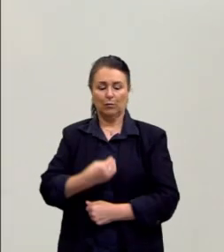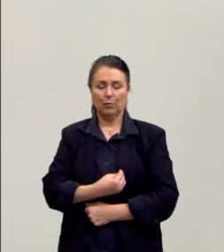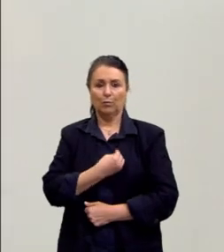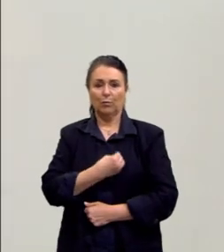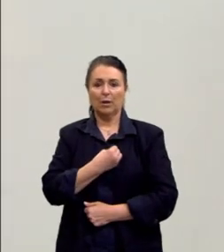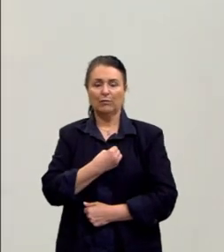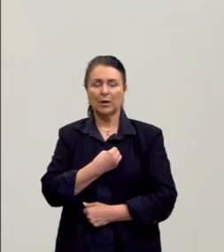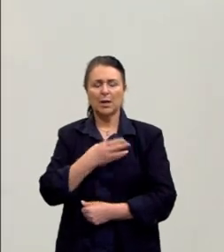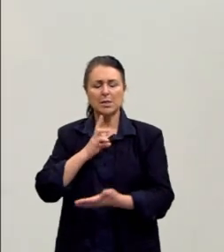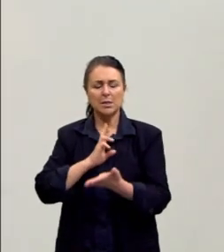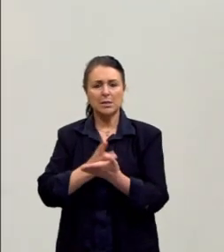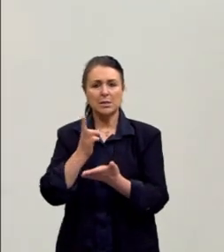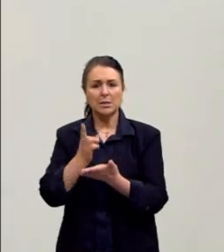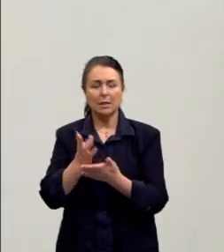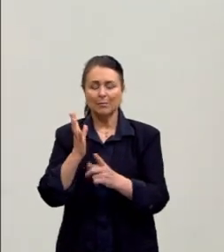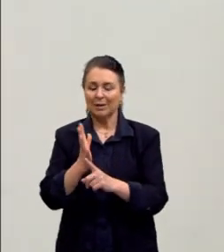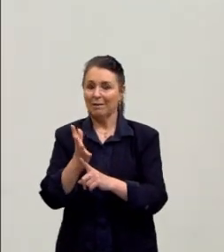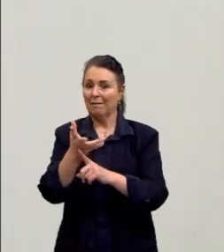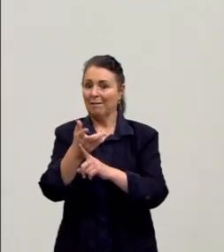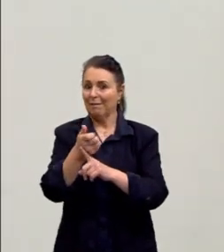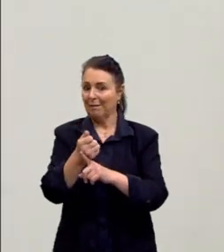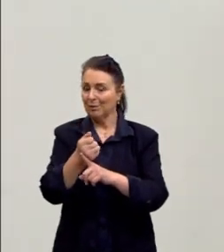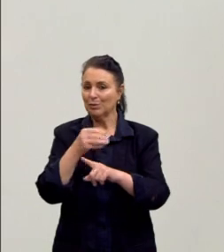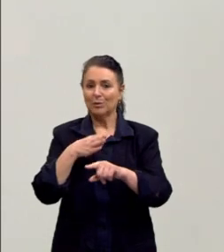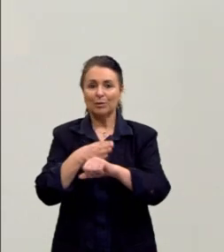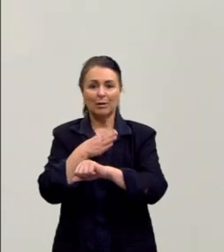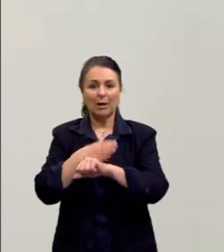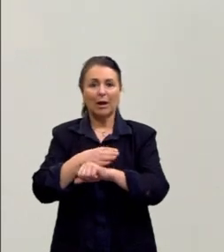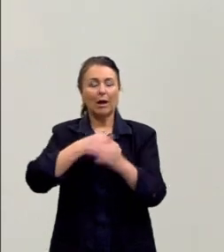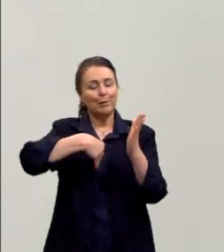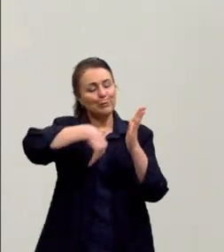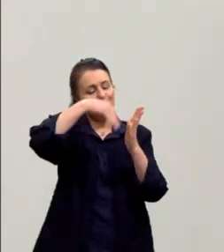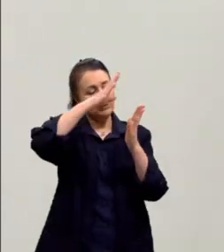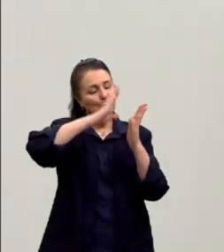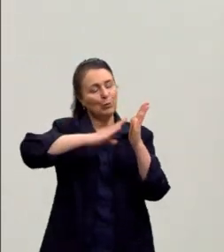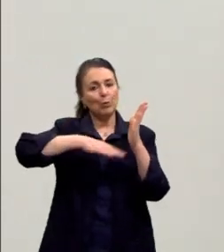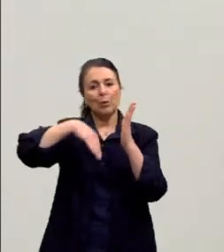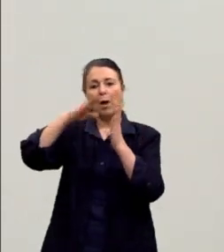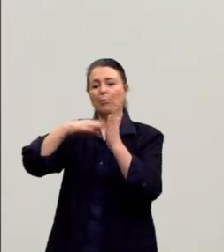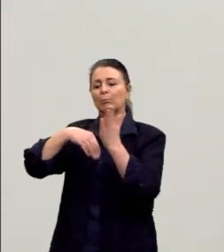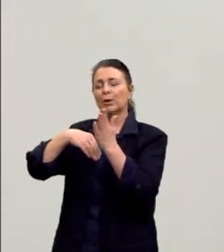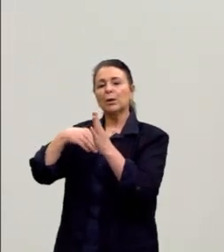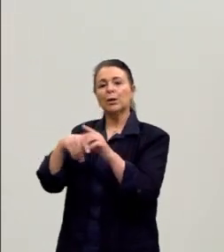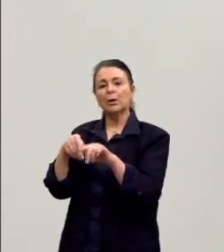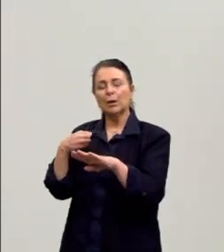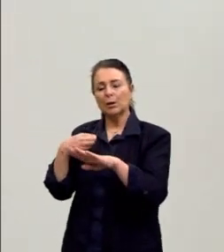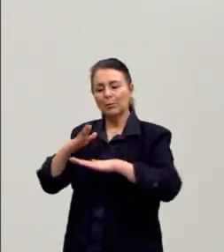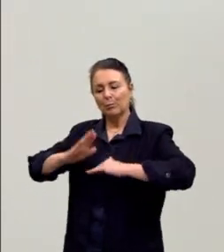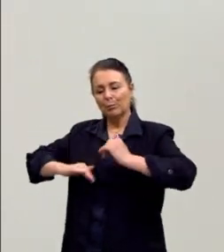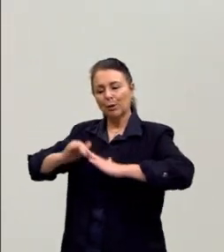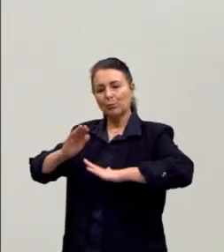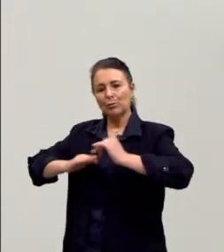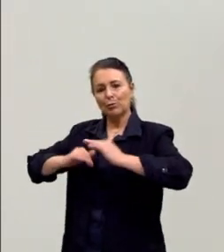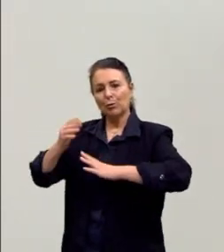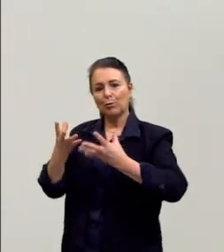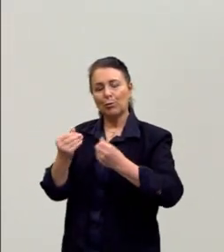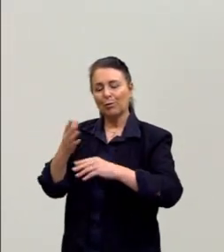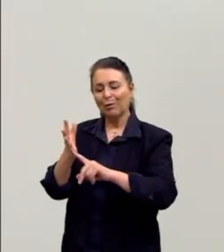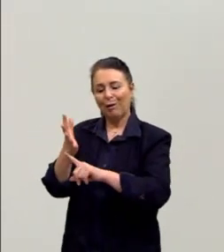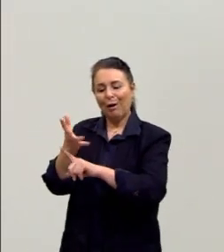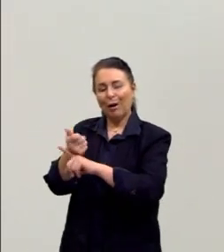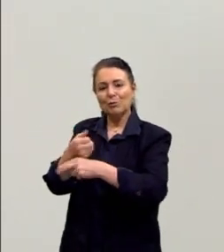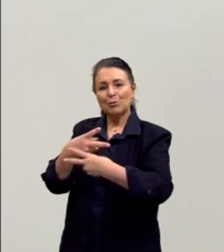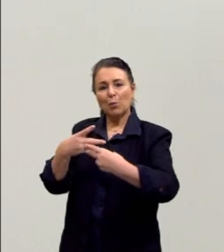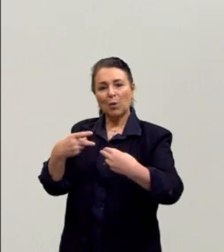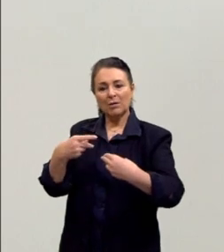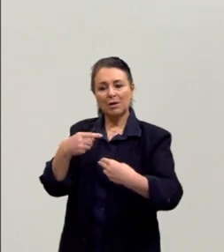voltada para as artes, ela foi pintora, e praticou muito na sua arte, muito daquilo que